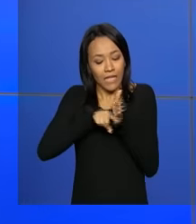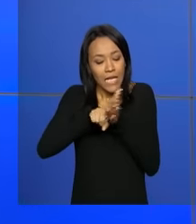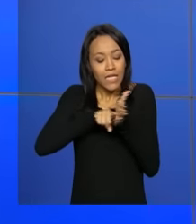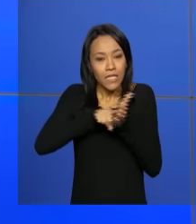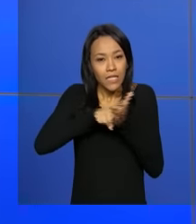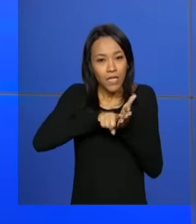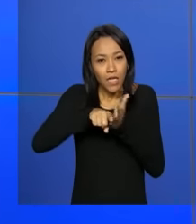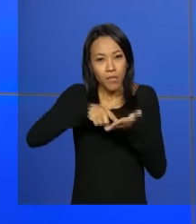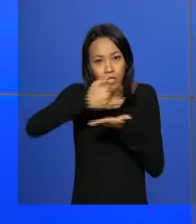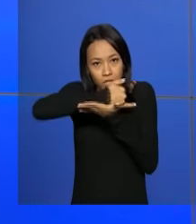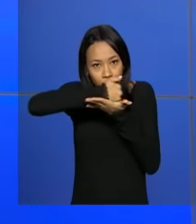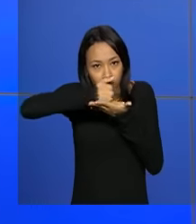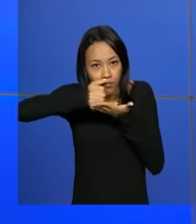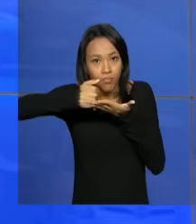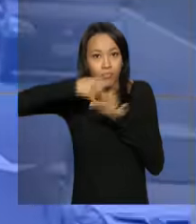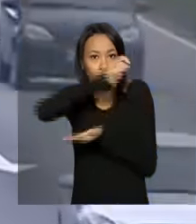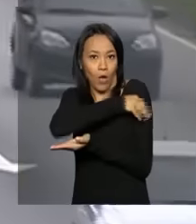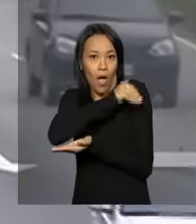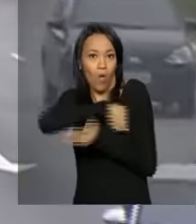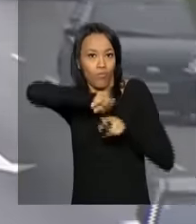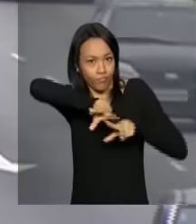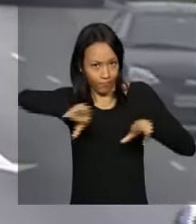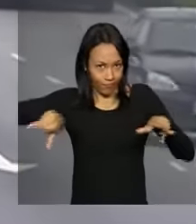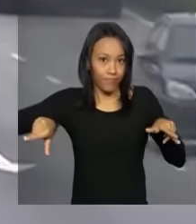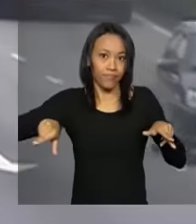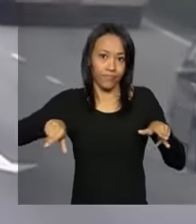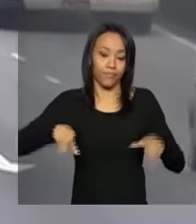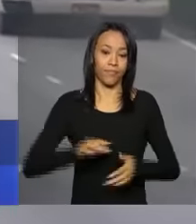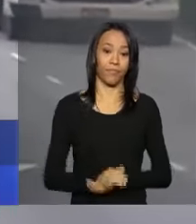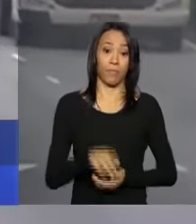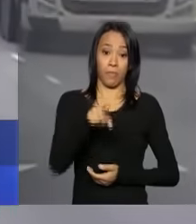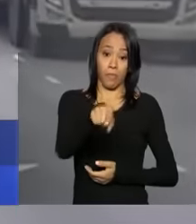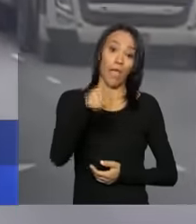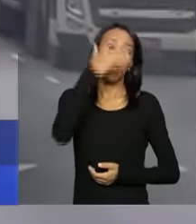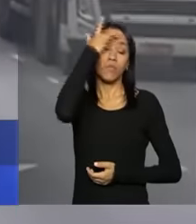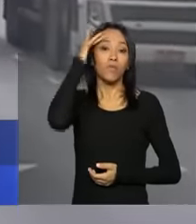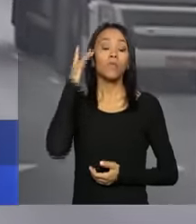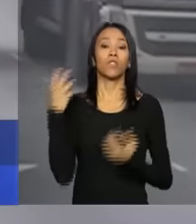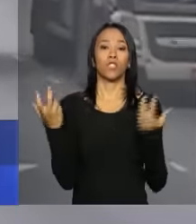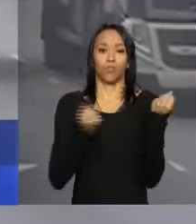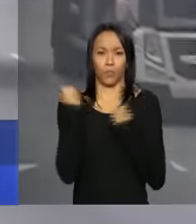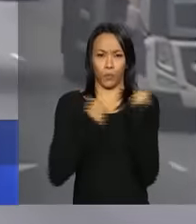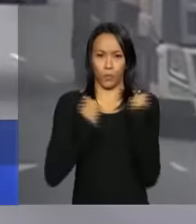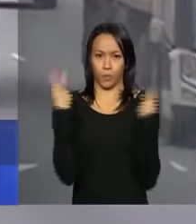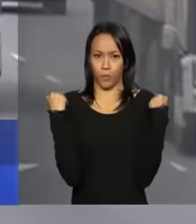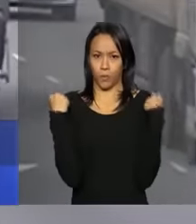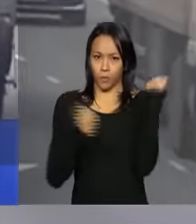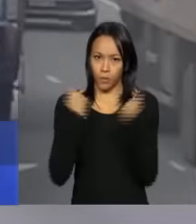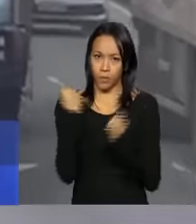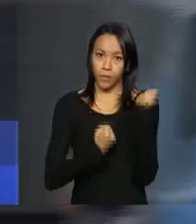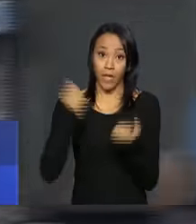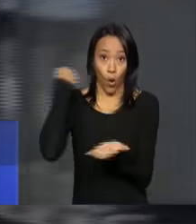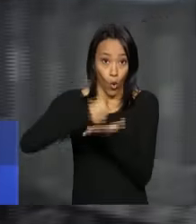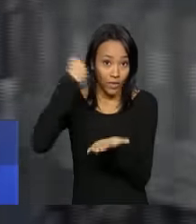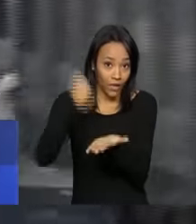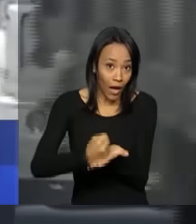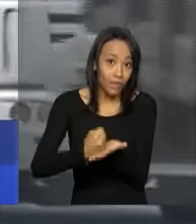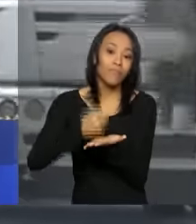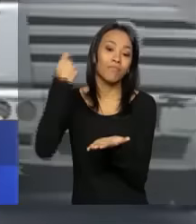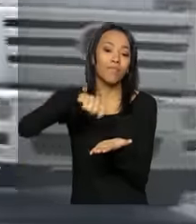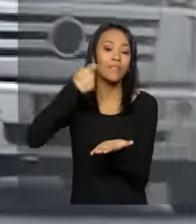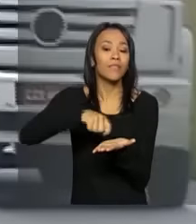exame toxicológico. Os motoristas precisam fazer o exame no momento da contratação ou